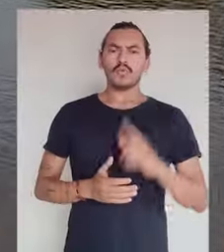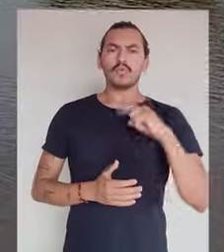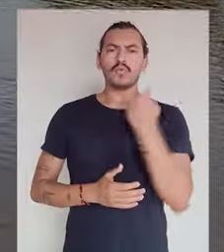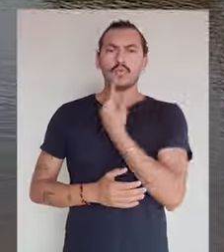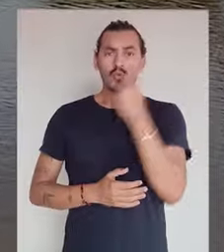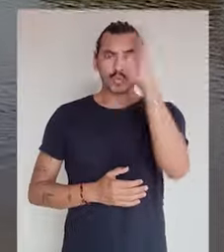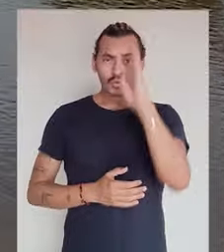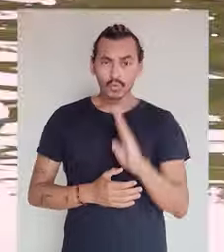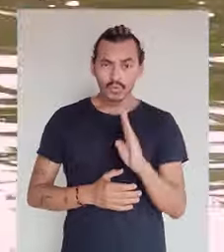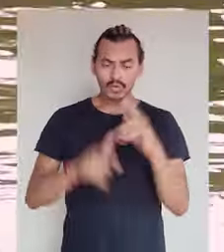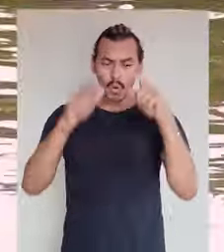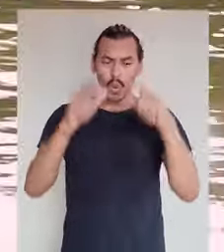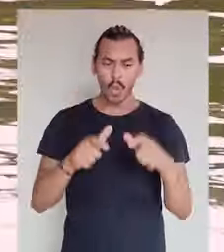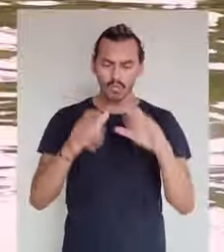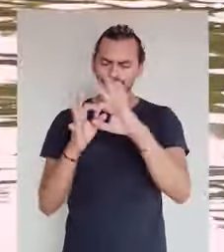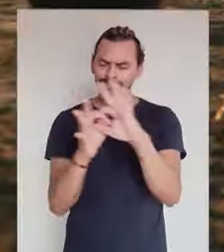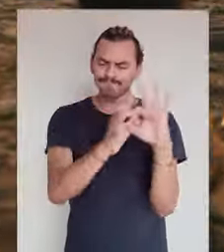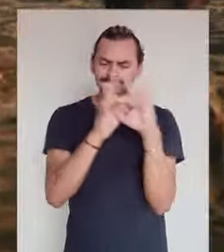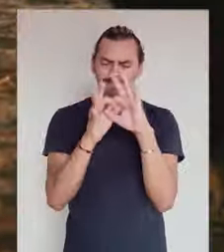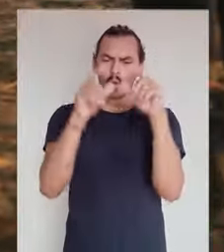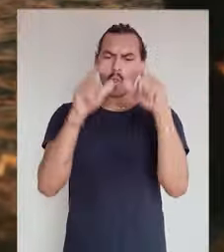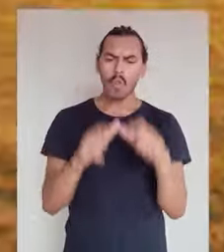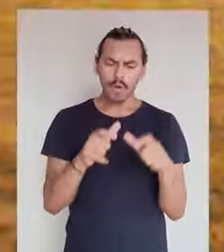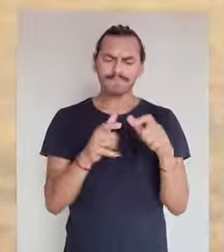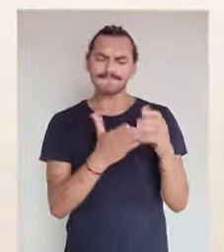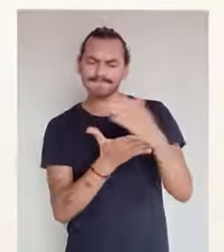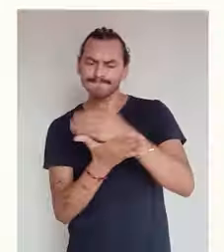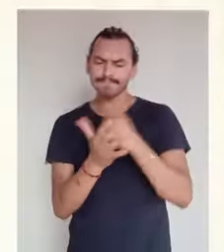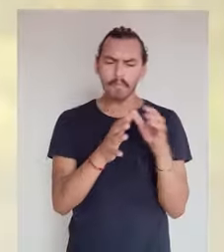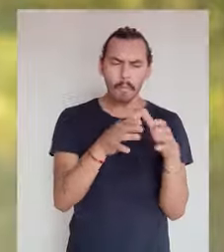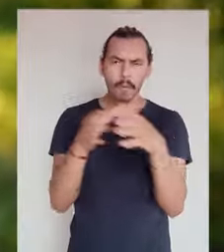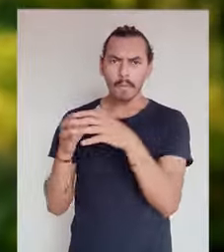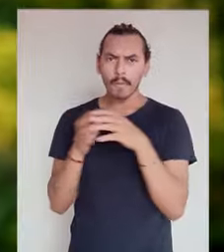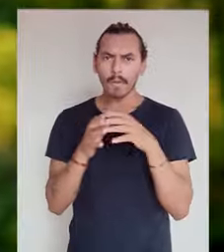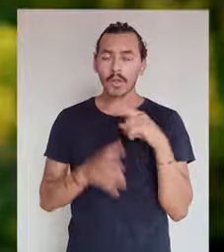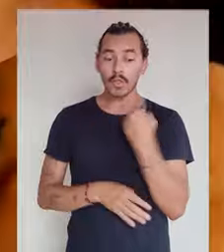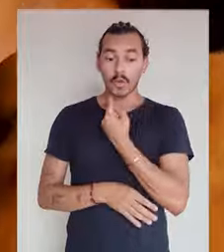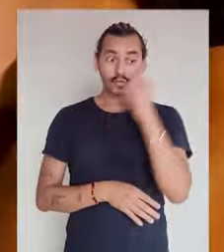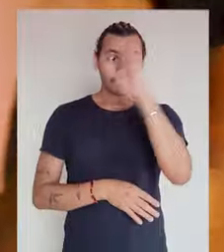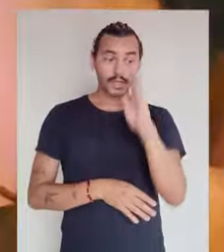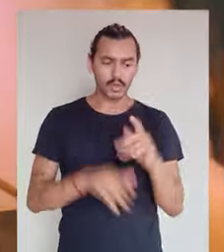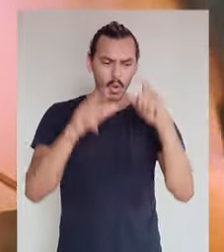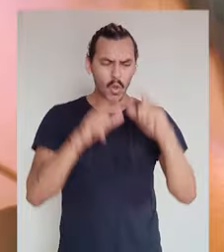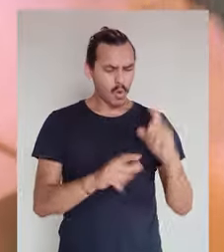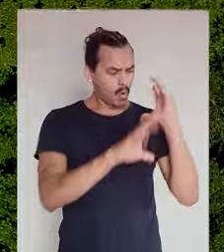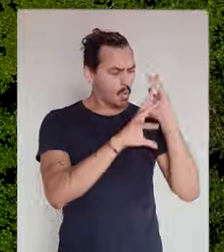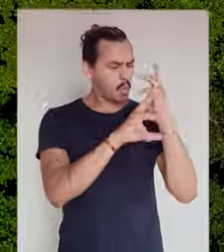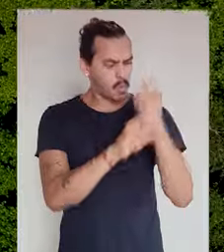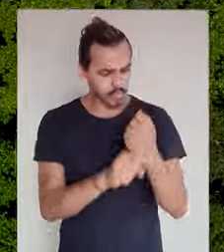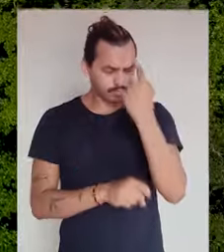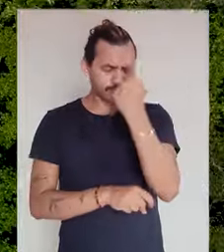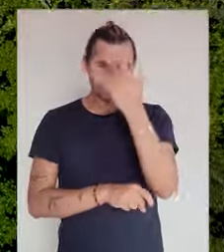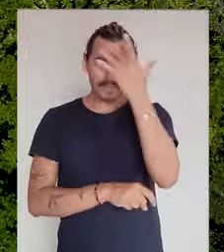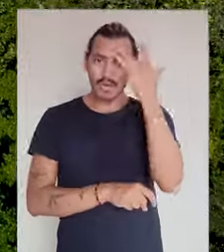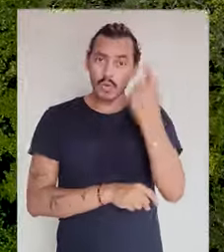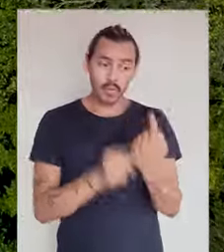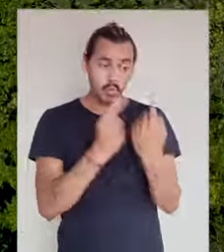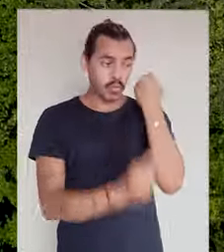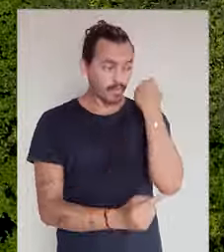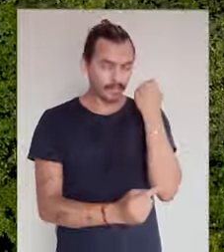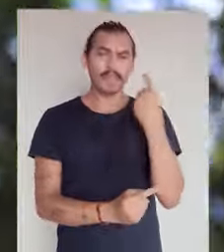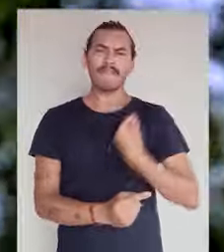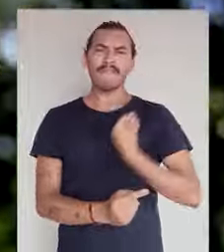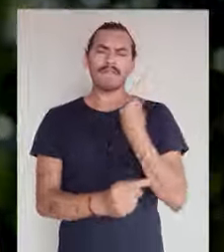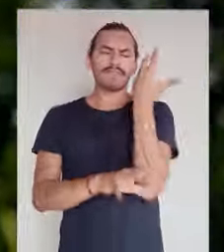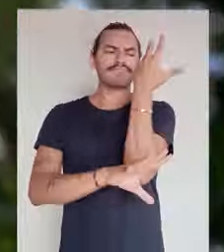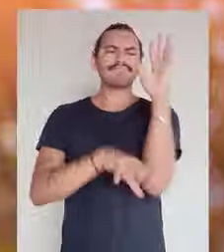O nosso Brasil é terra de união, terra de coletividade. O nosso Brasil é terra ancestral, guardada por quem vive